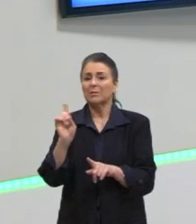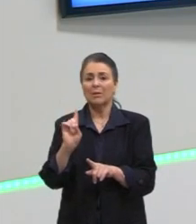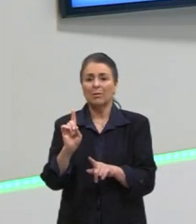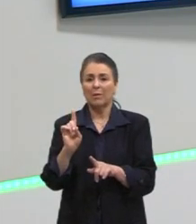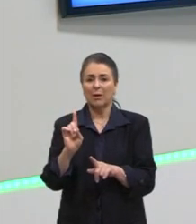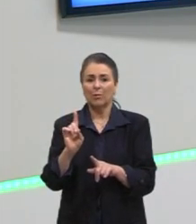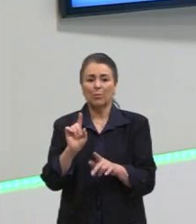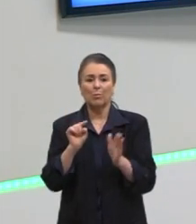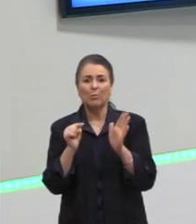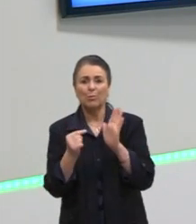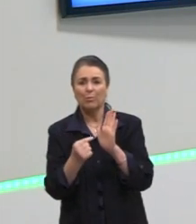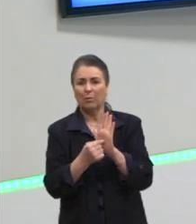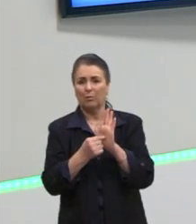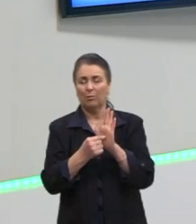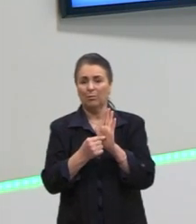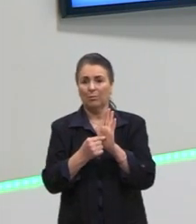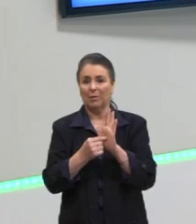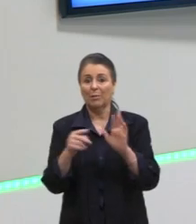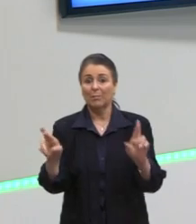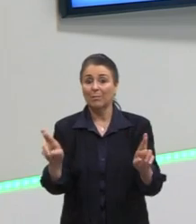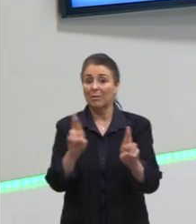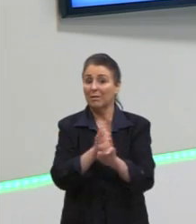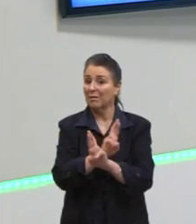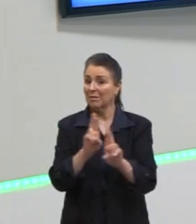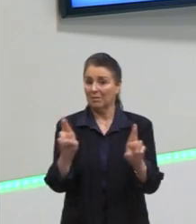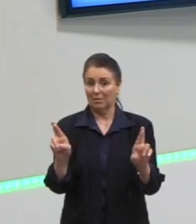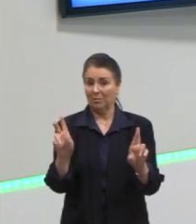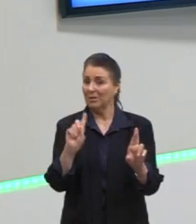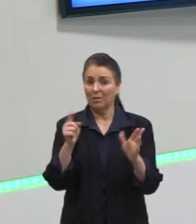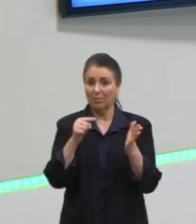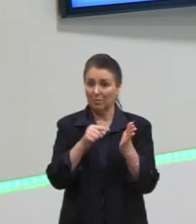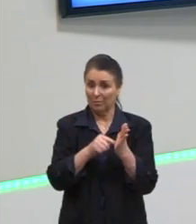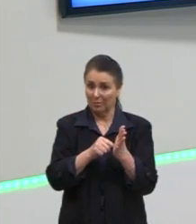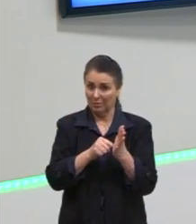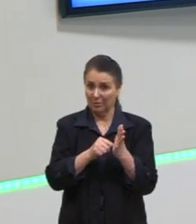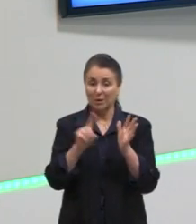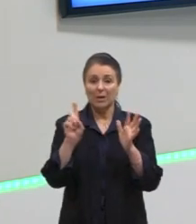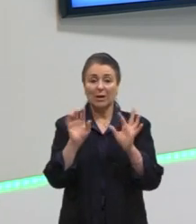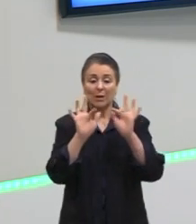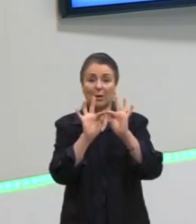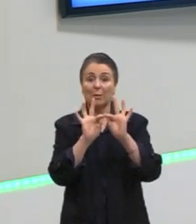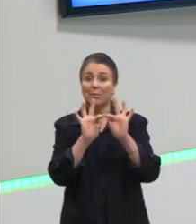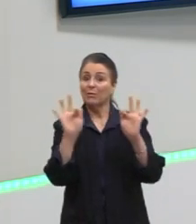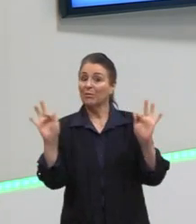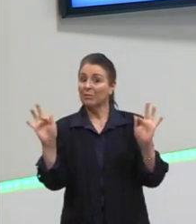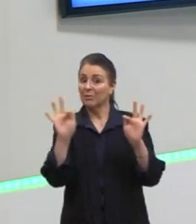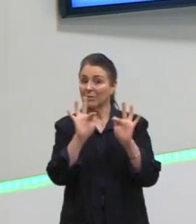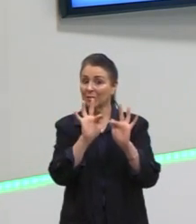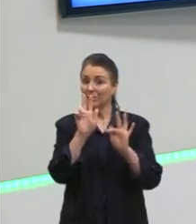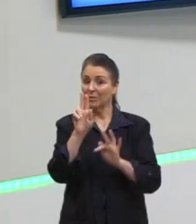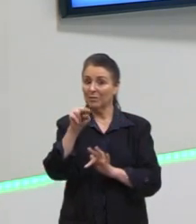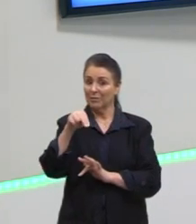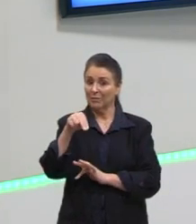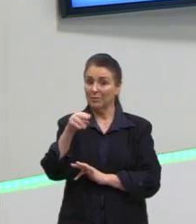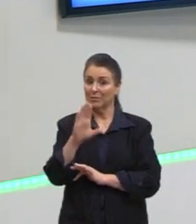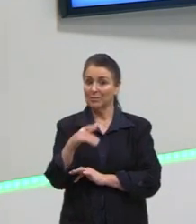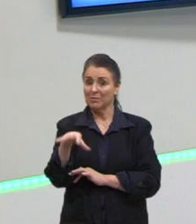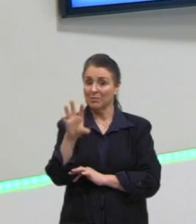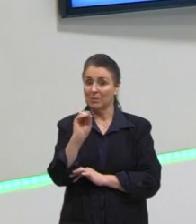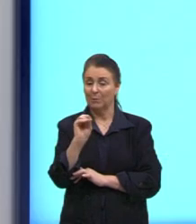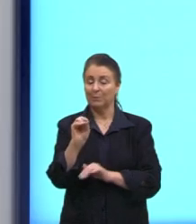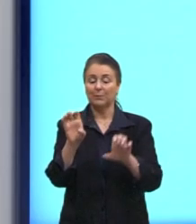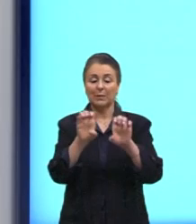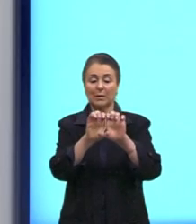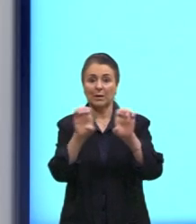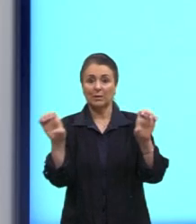específico, nós buscamos uma relação, então, uma função. E aí, o que que nós vamos retomar? A equação